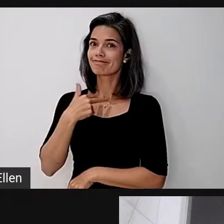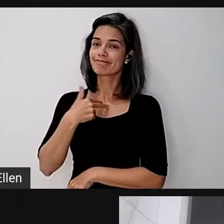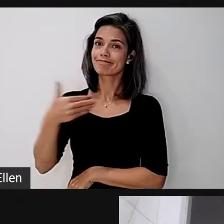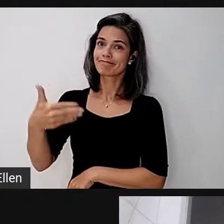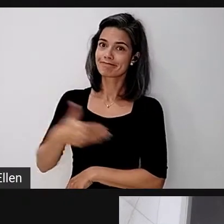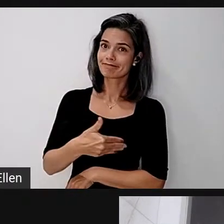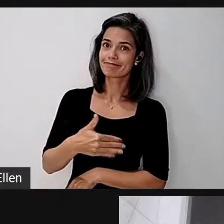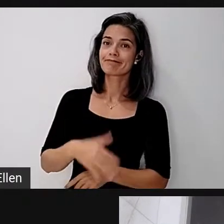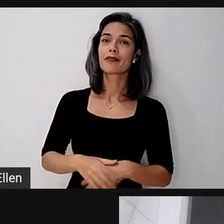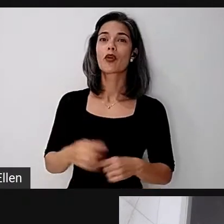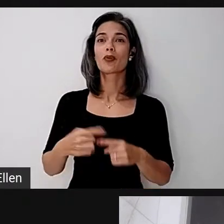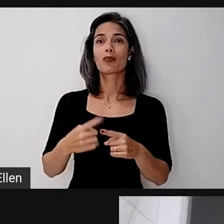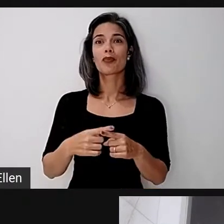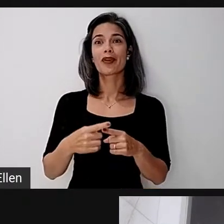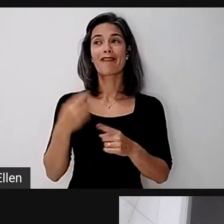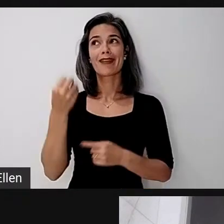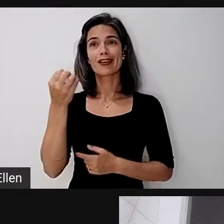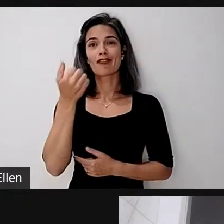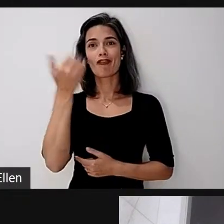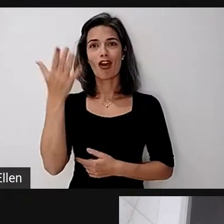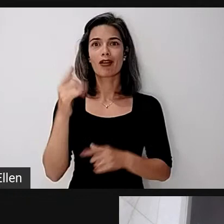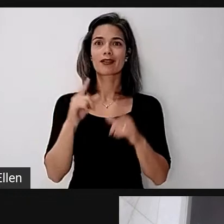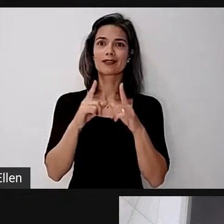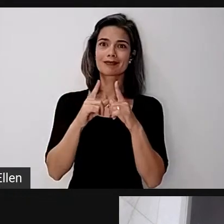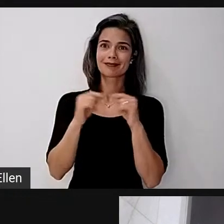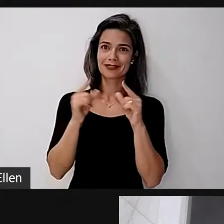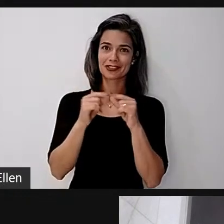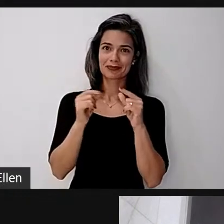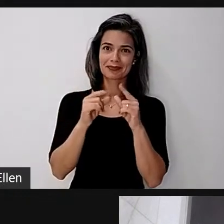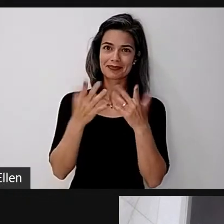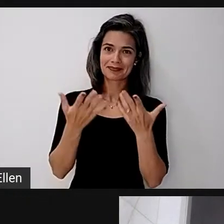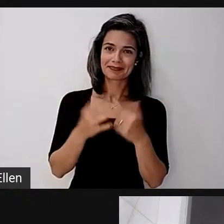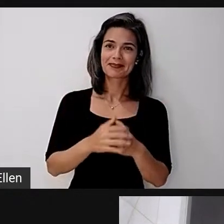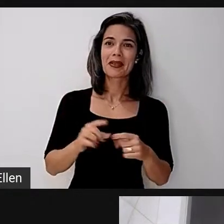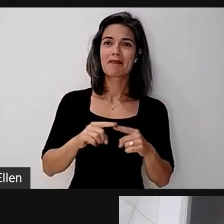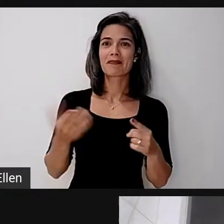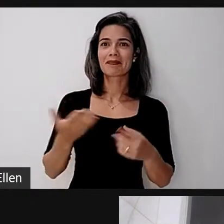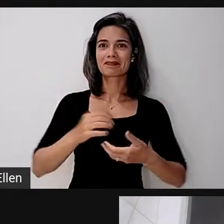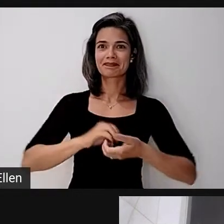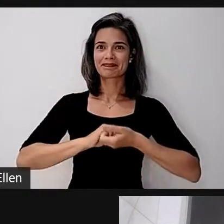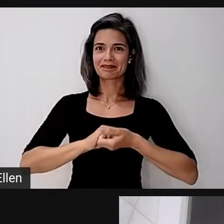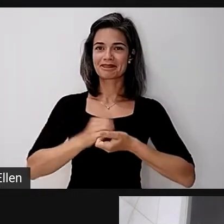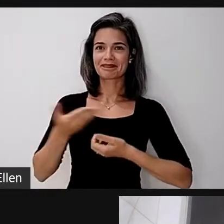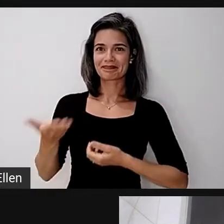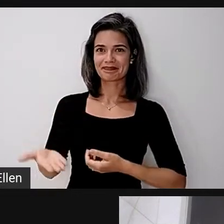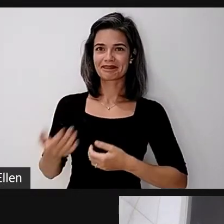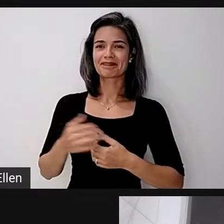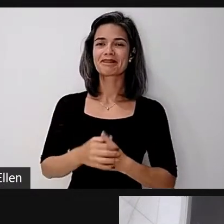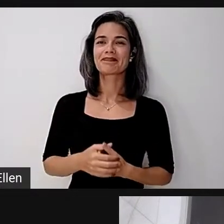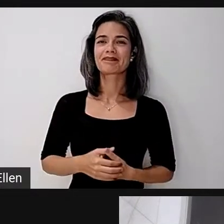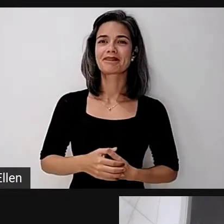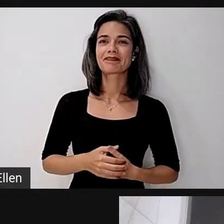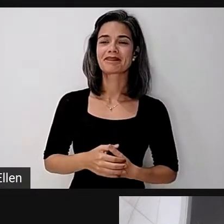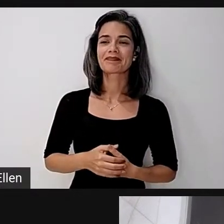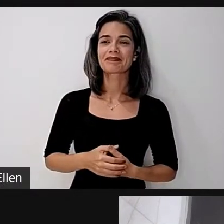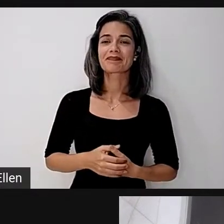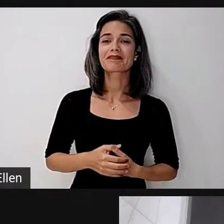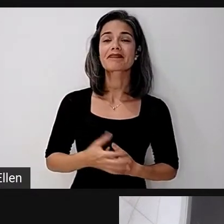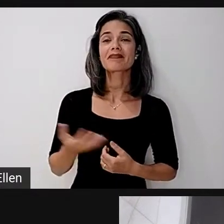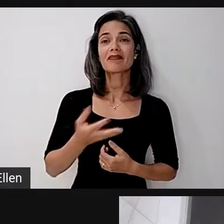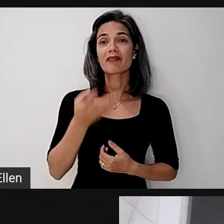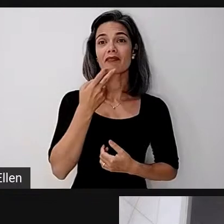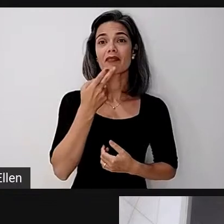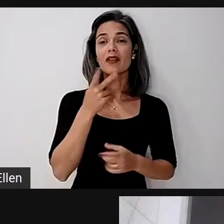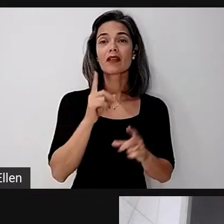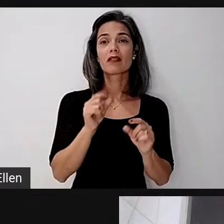está numa agenda fora de Brasília, mas aqui eu quero deixar os cumprimentos dela, né? Quero dizer que o MEC